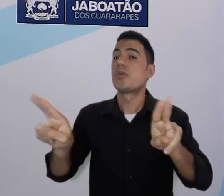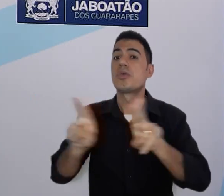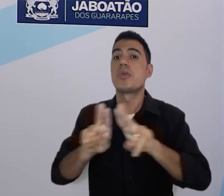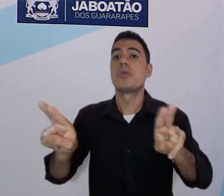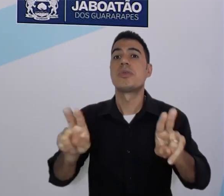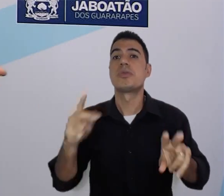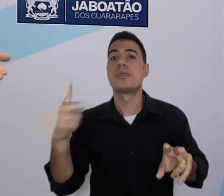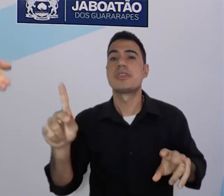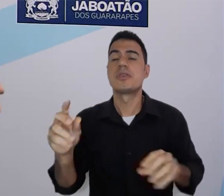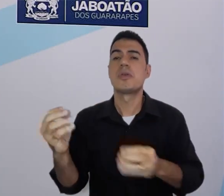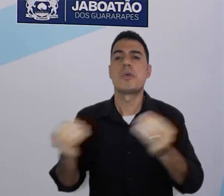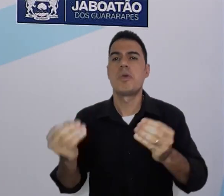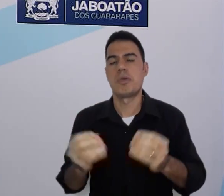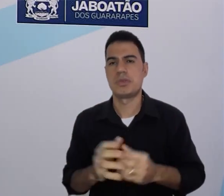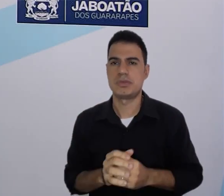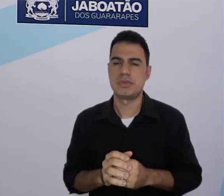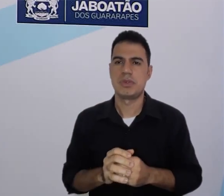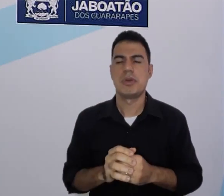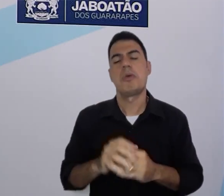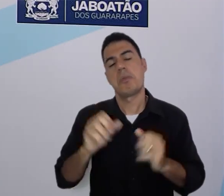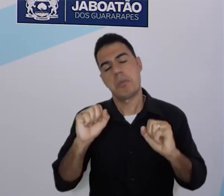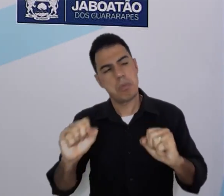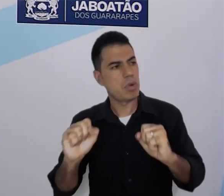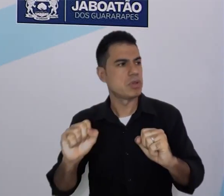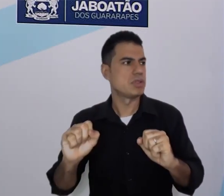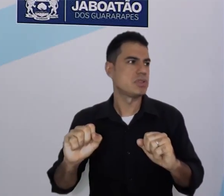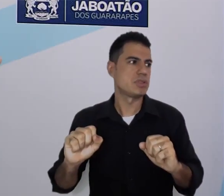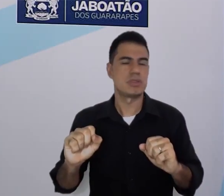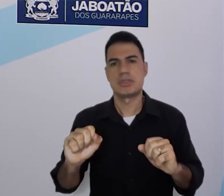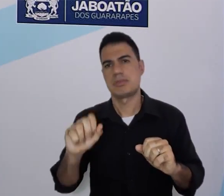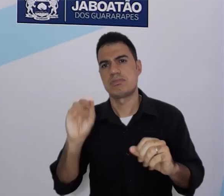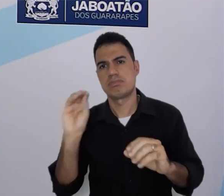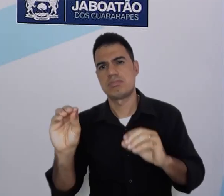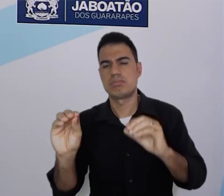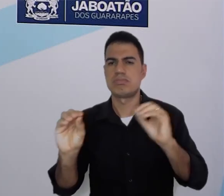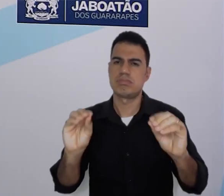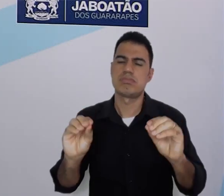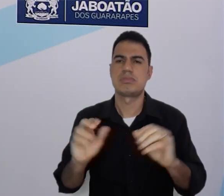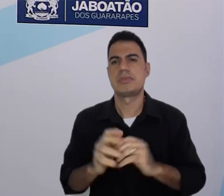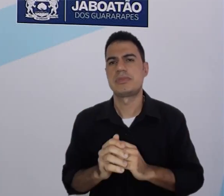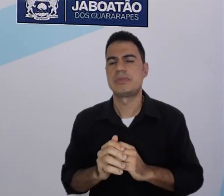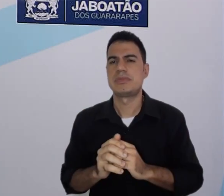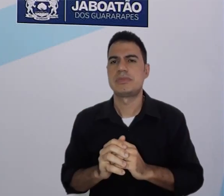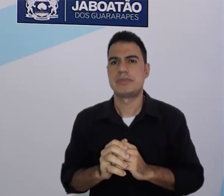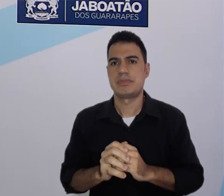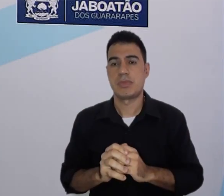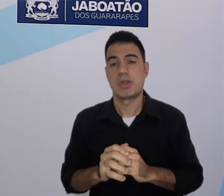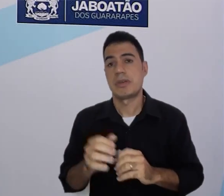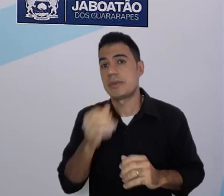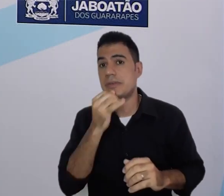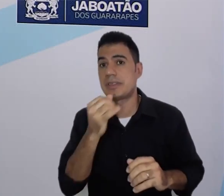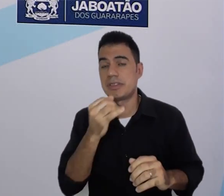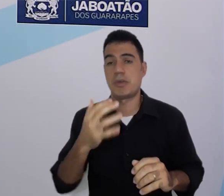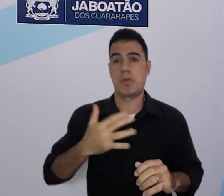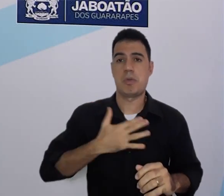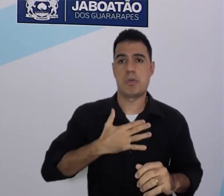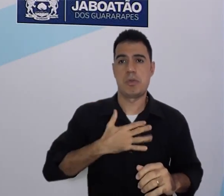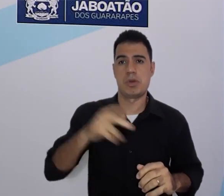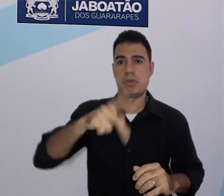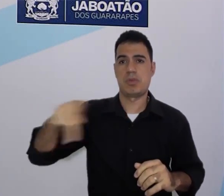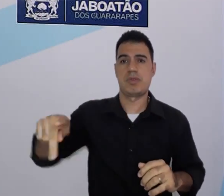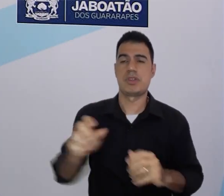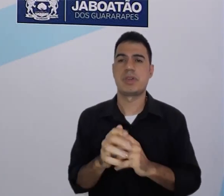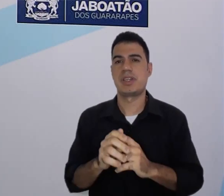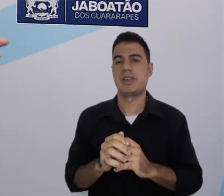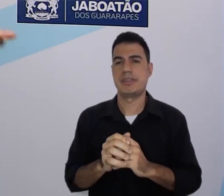Geralmente, os sobrenomes são Silva, Lima e assim por diante. Por exemplo, o meu é Silva.